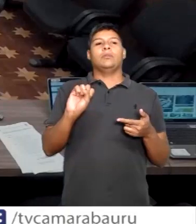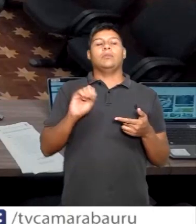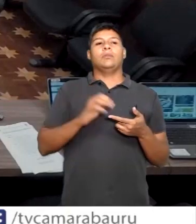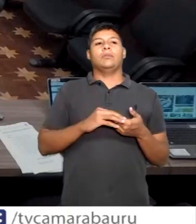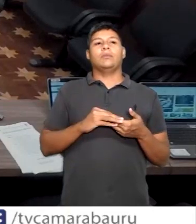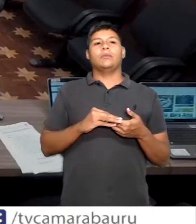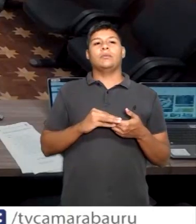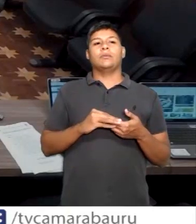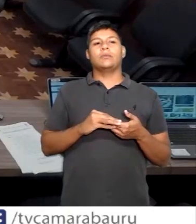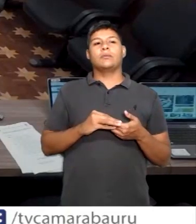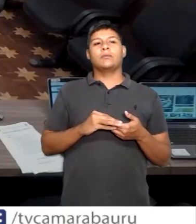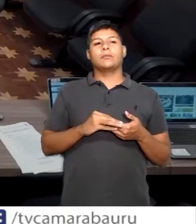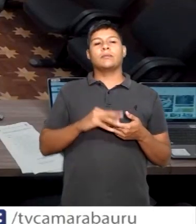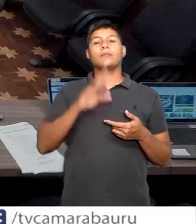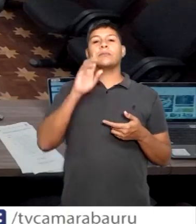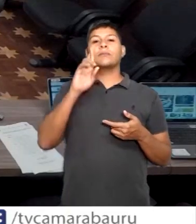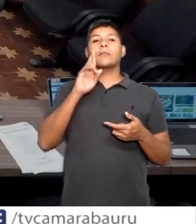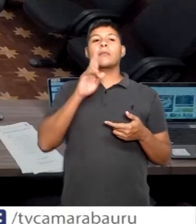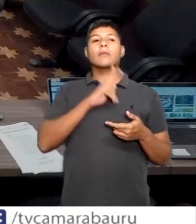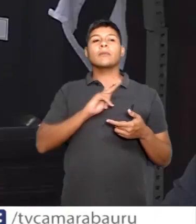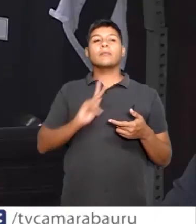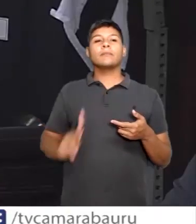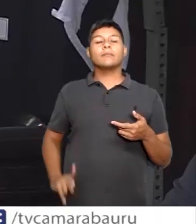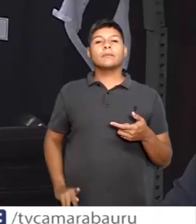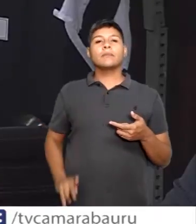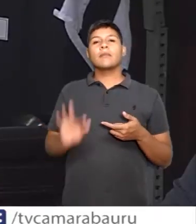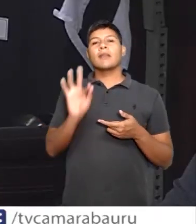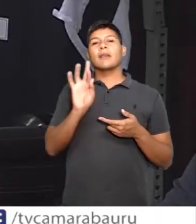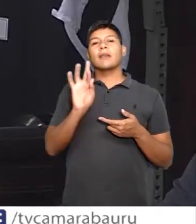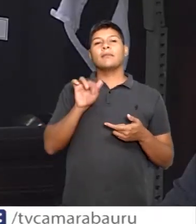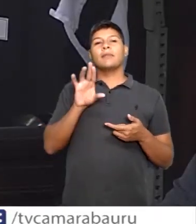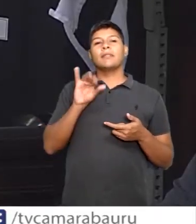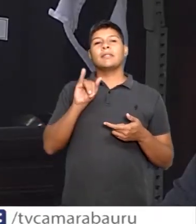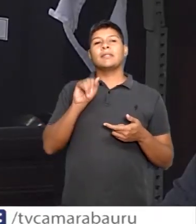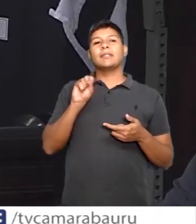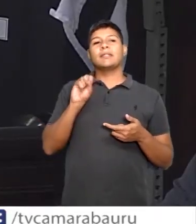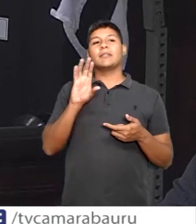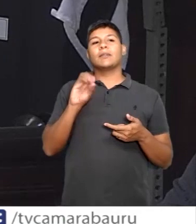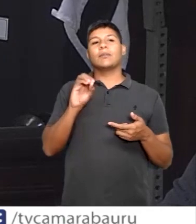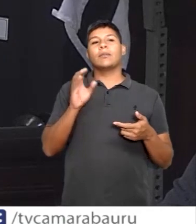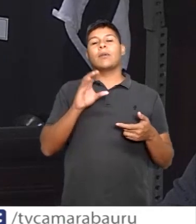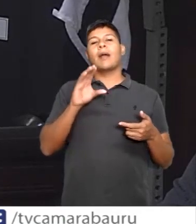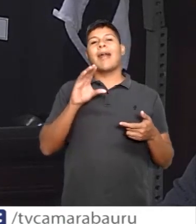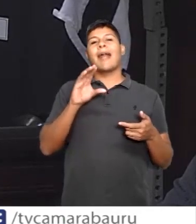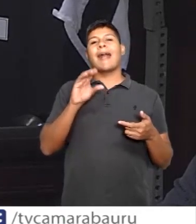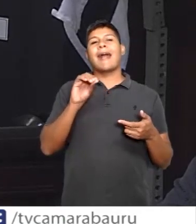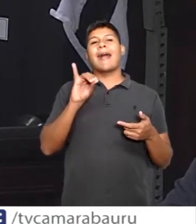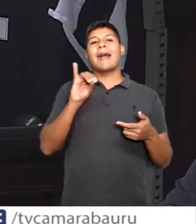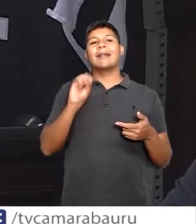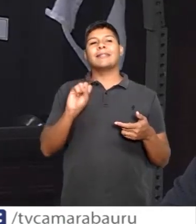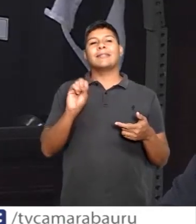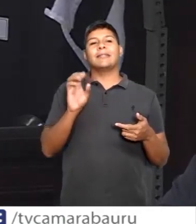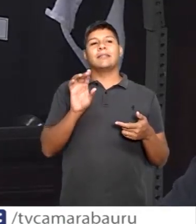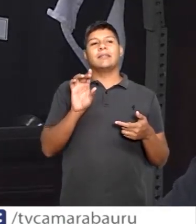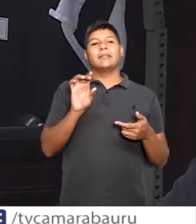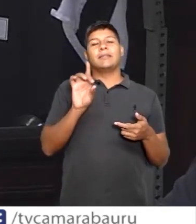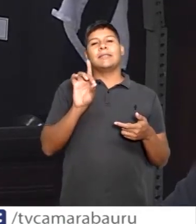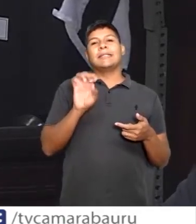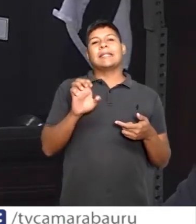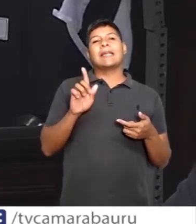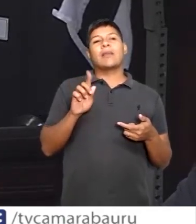Sr. Presidente, Francisco Carlos de Góes, Carlão do Gás, você é breve, você é breve.